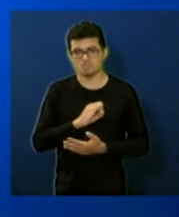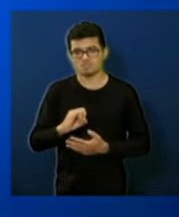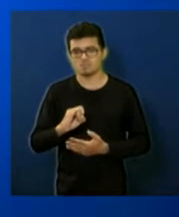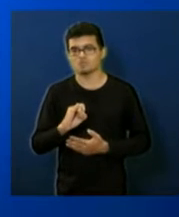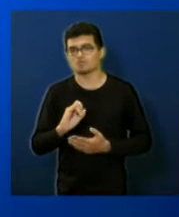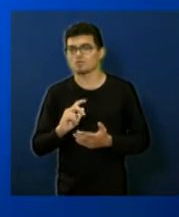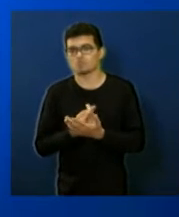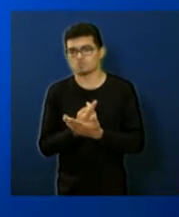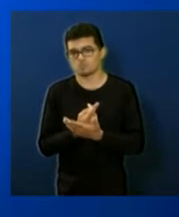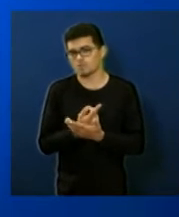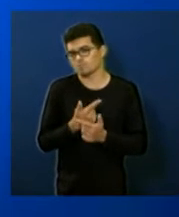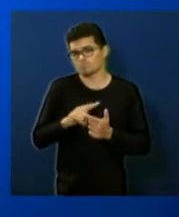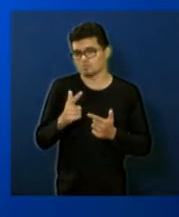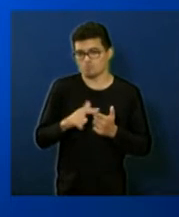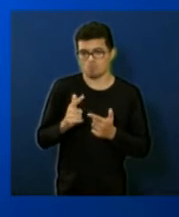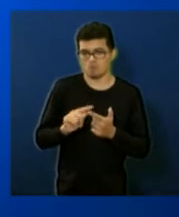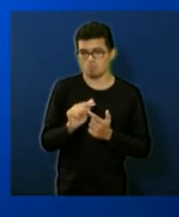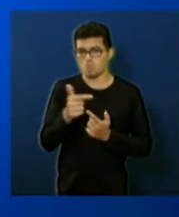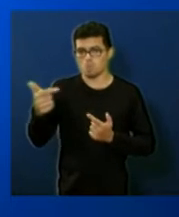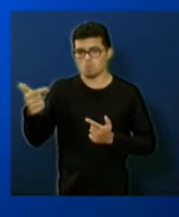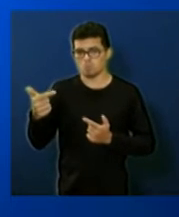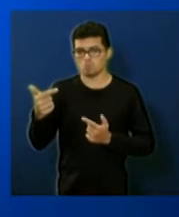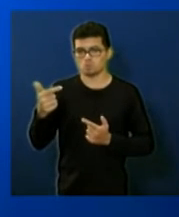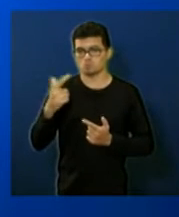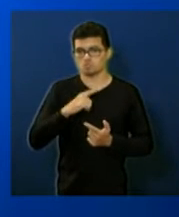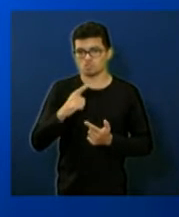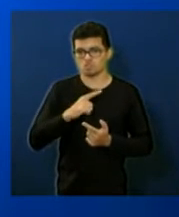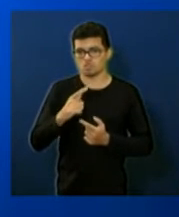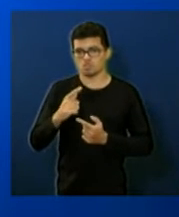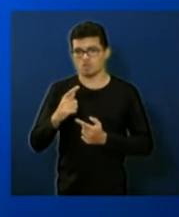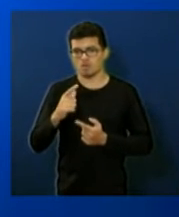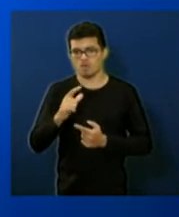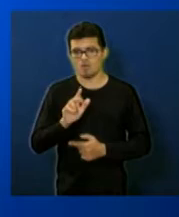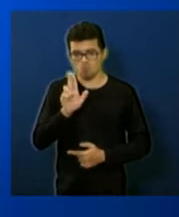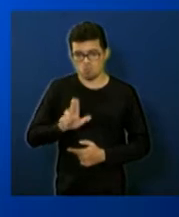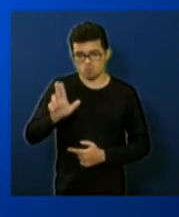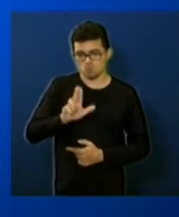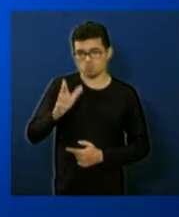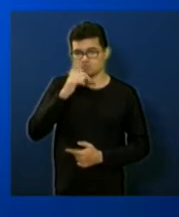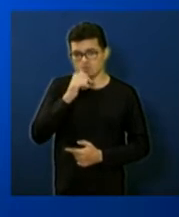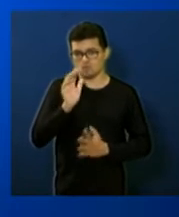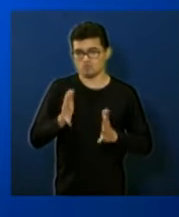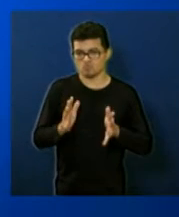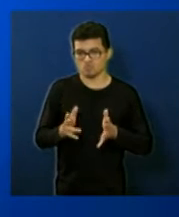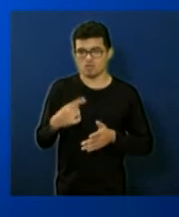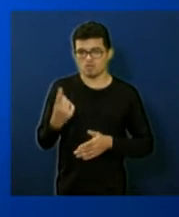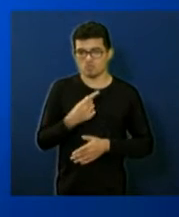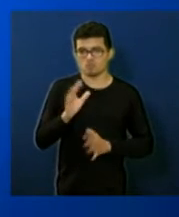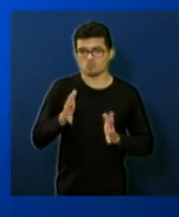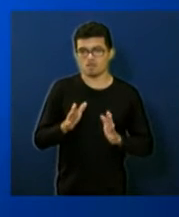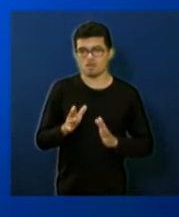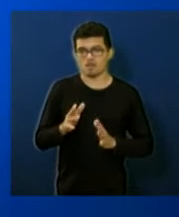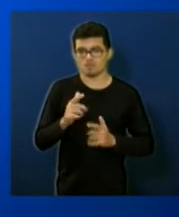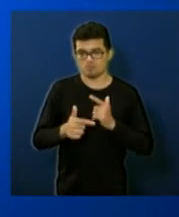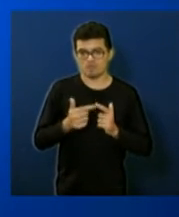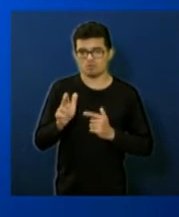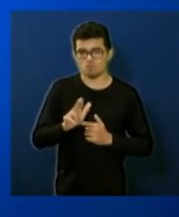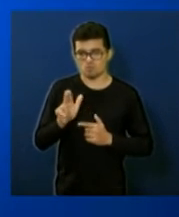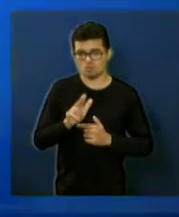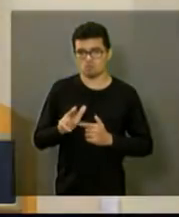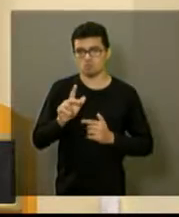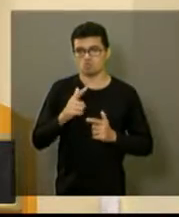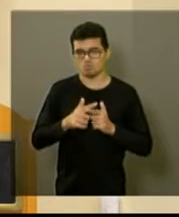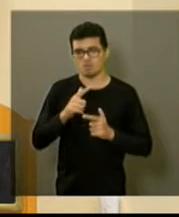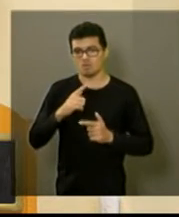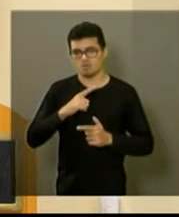alteração de consumo que o consumo a gente já está trabalhando com um consumo mais realista depois da crise